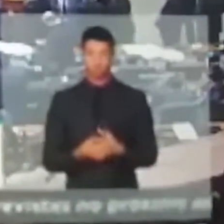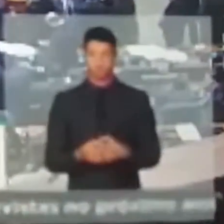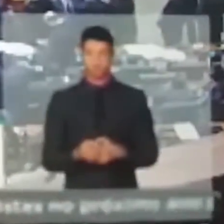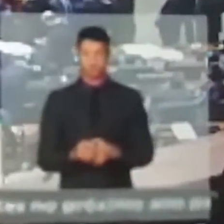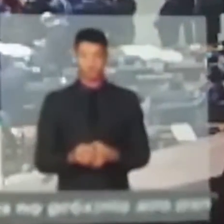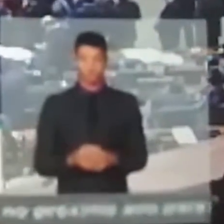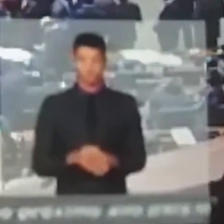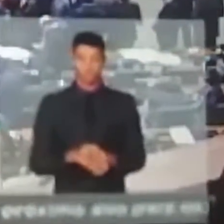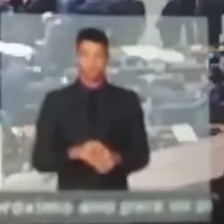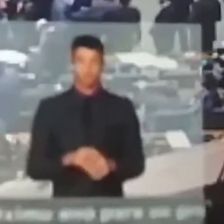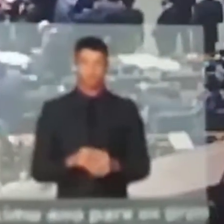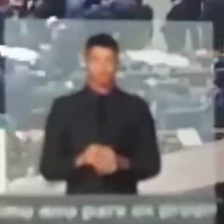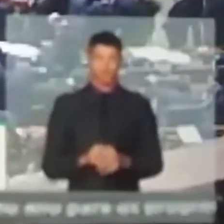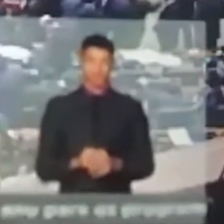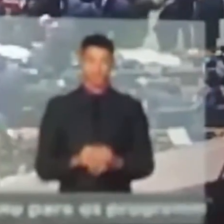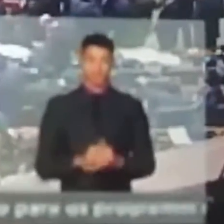silência.